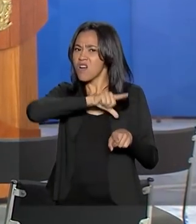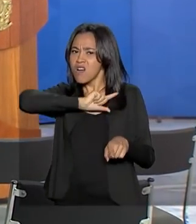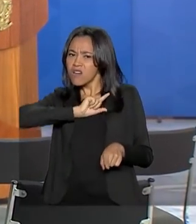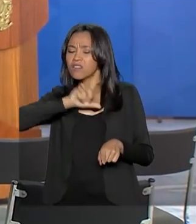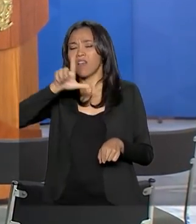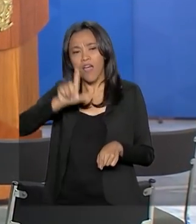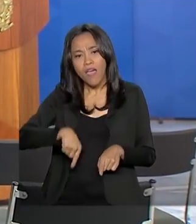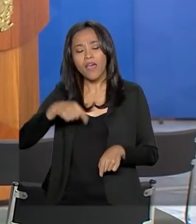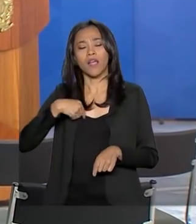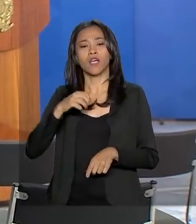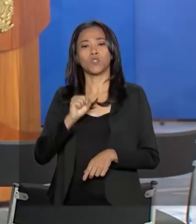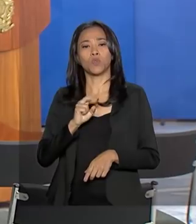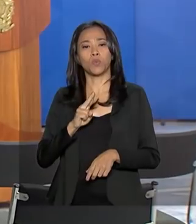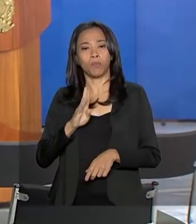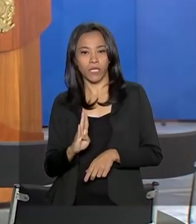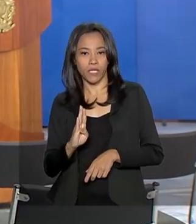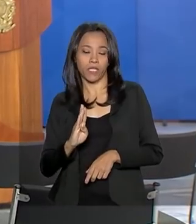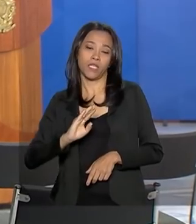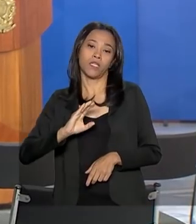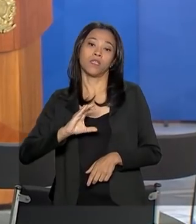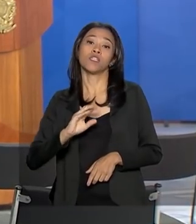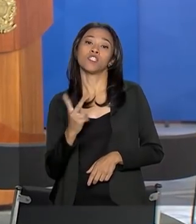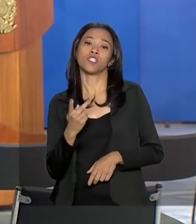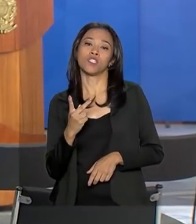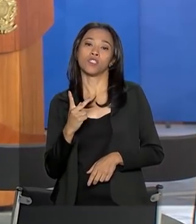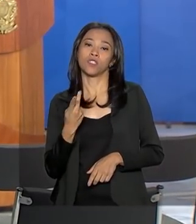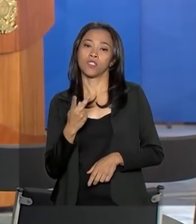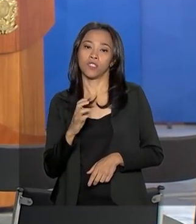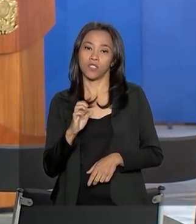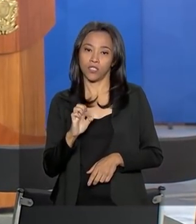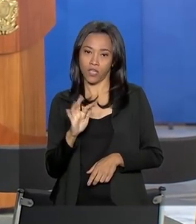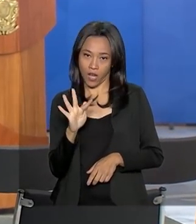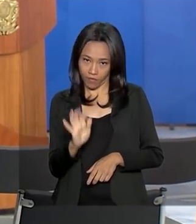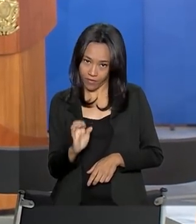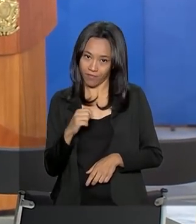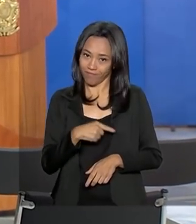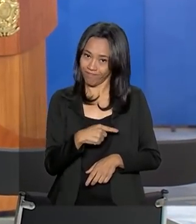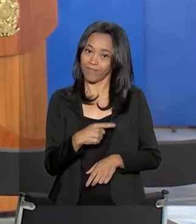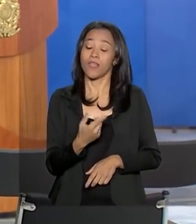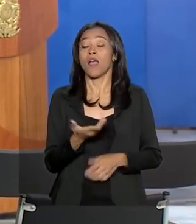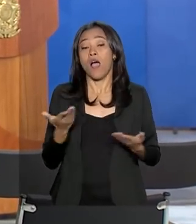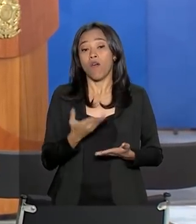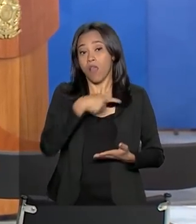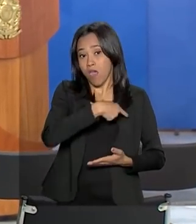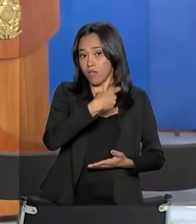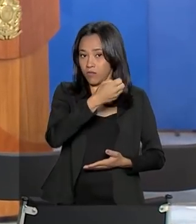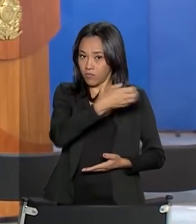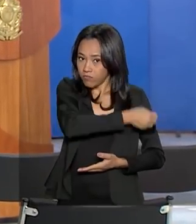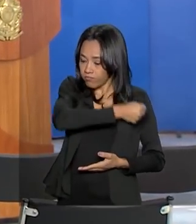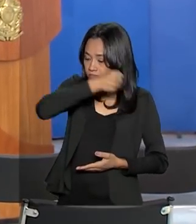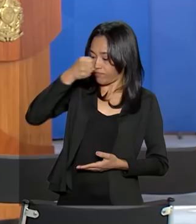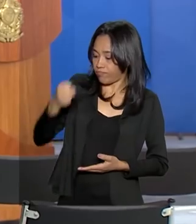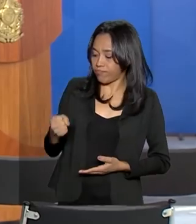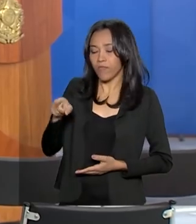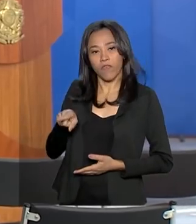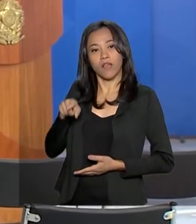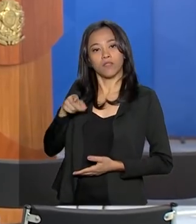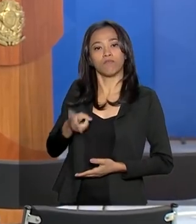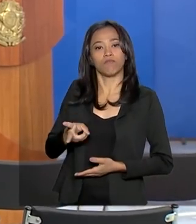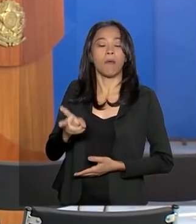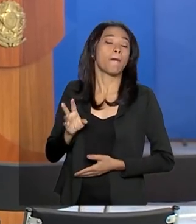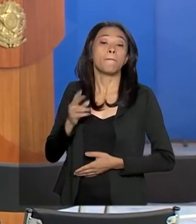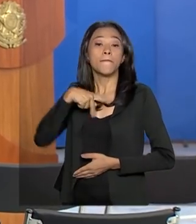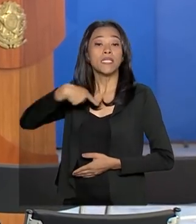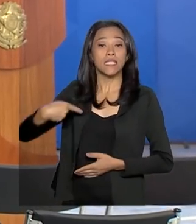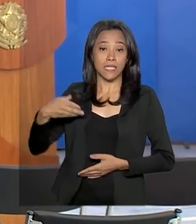jurídicos do Planalto e Floriano Peixoto vai ocupar a presidência dos Correios. Mas o presidente Bolsonaro disse que ele vai continuar